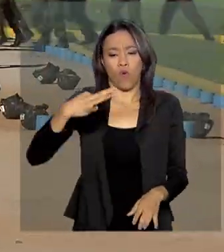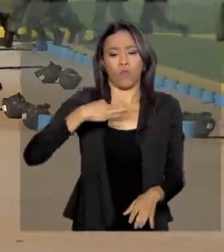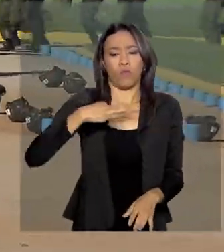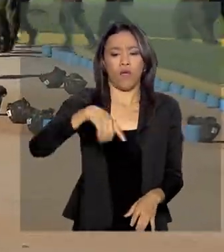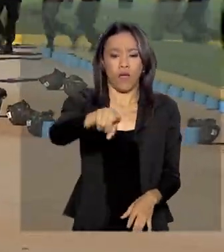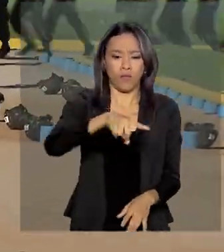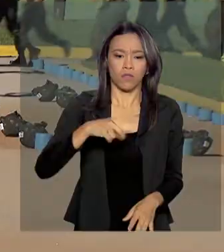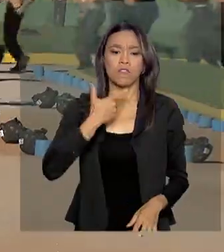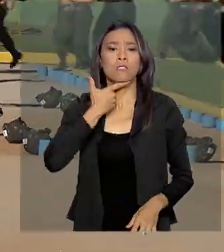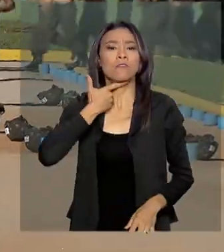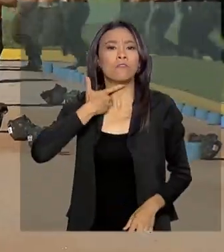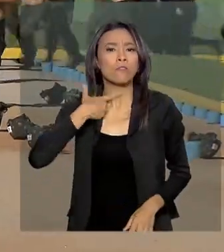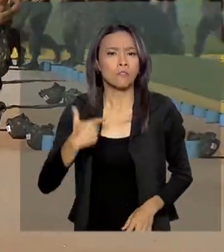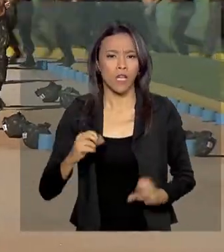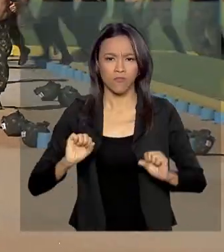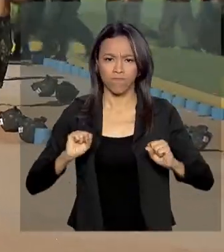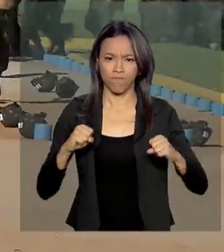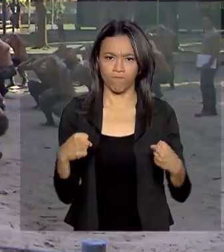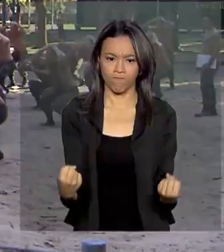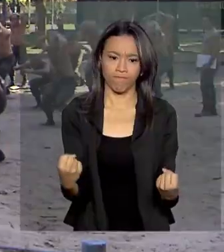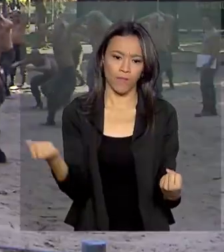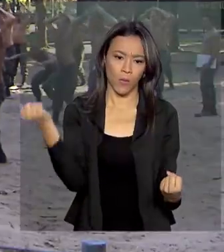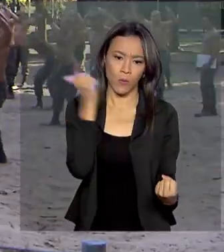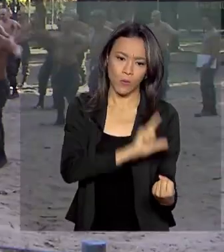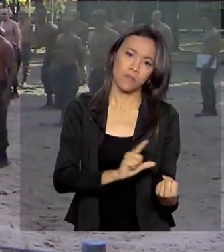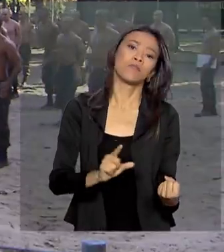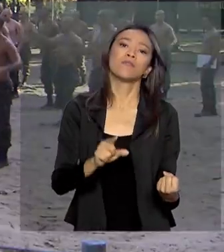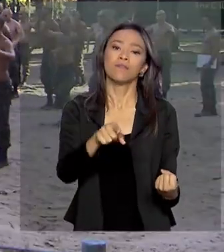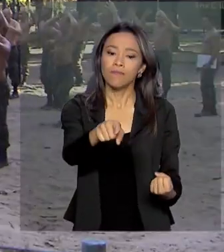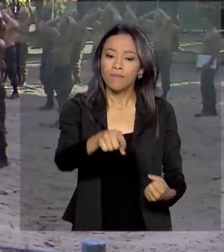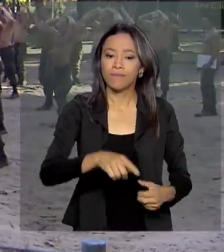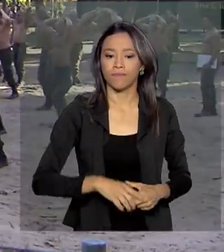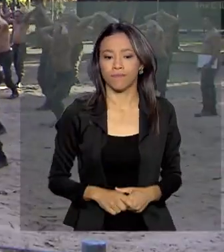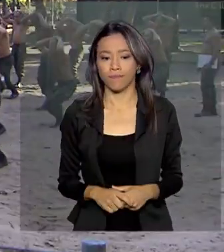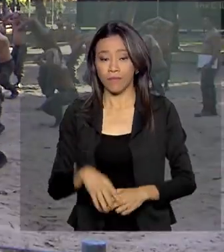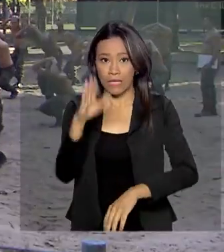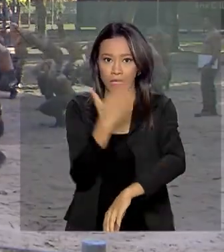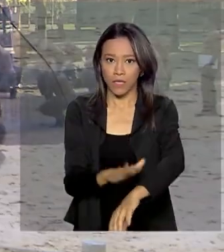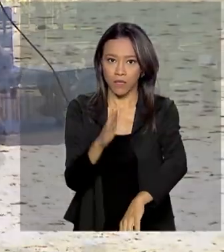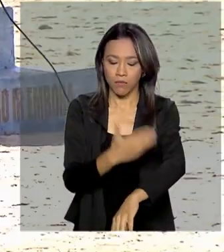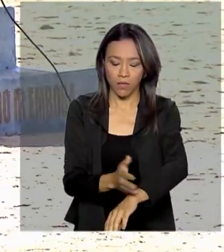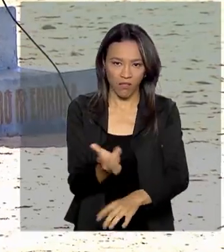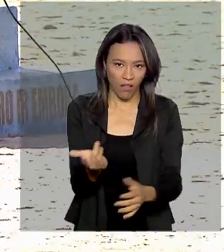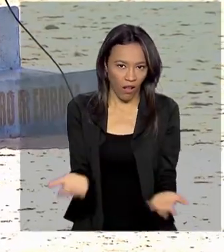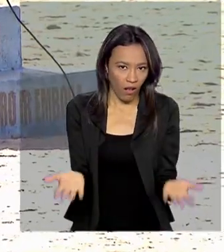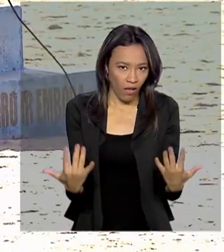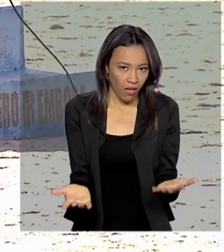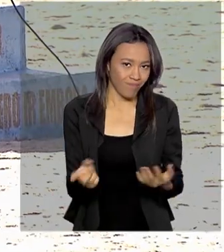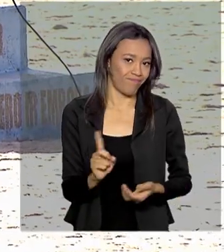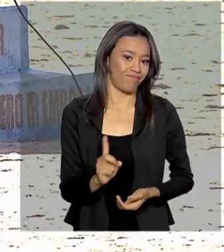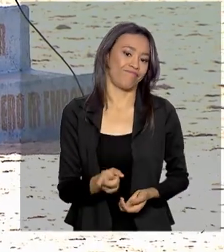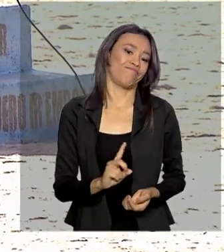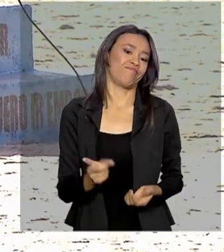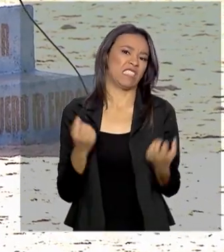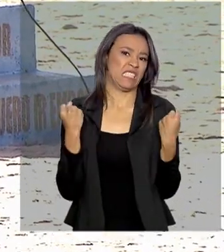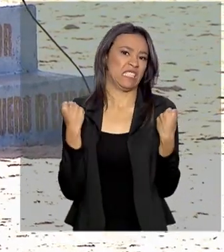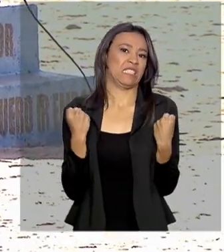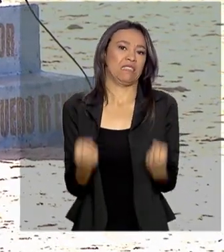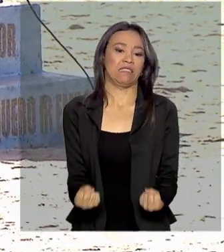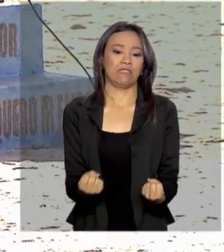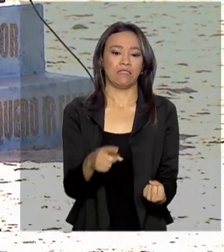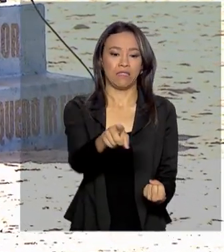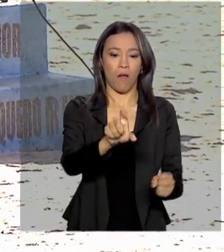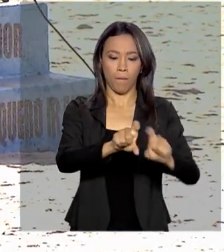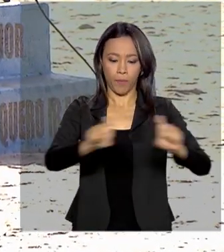mostrar muita vontade em chegar até o final. Um treinamento duro. No pedestal estão as únicas três